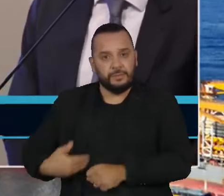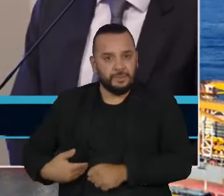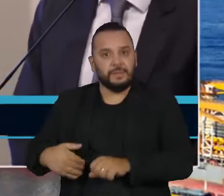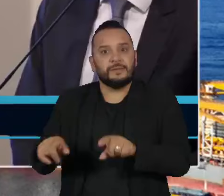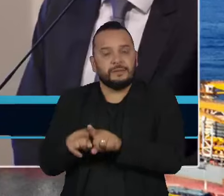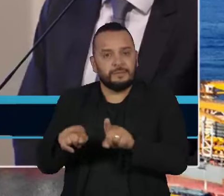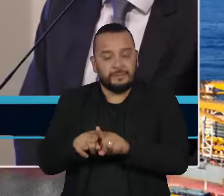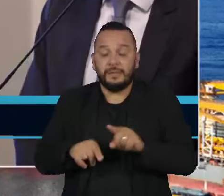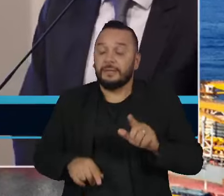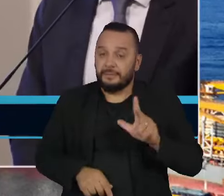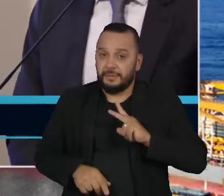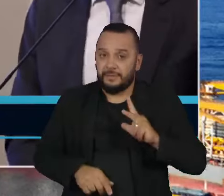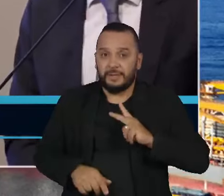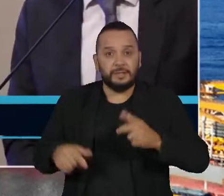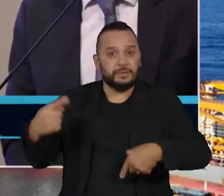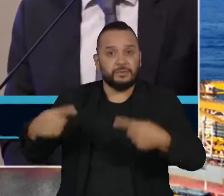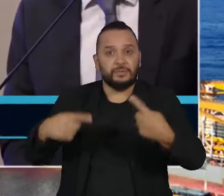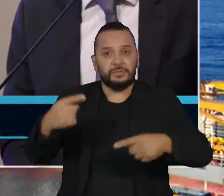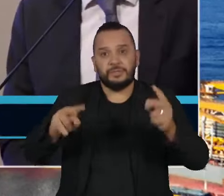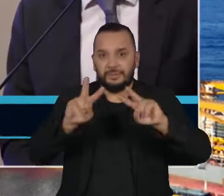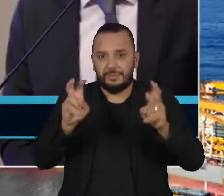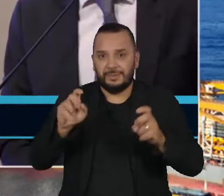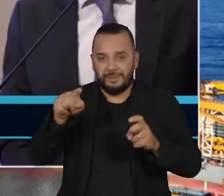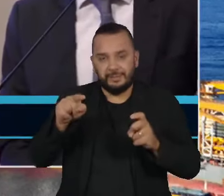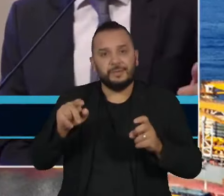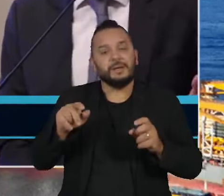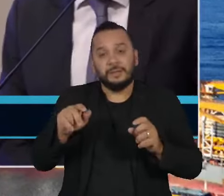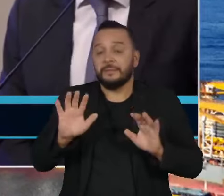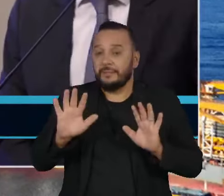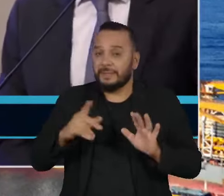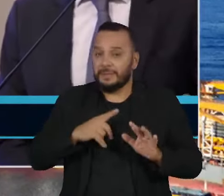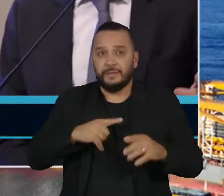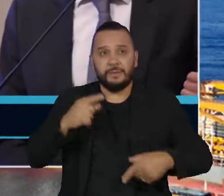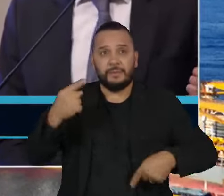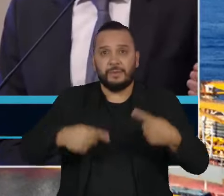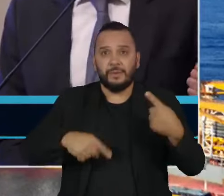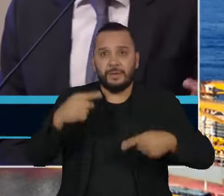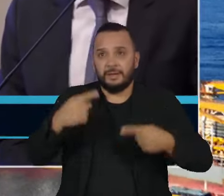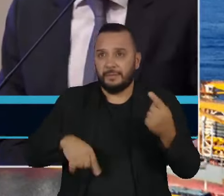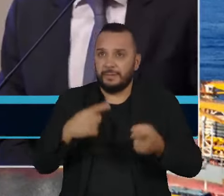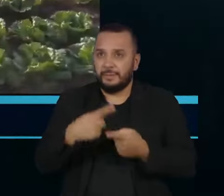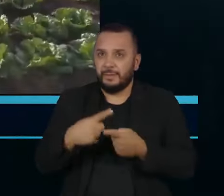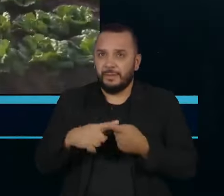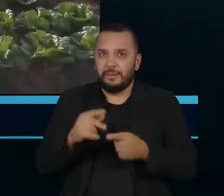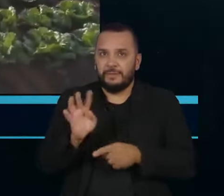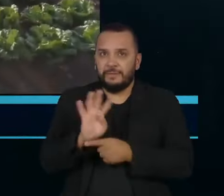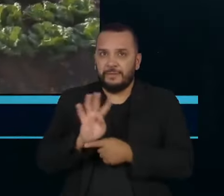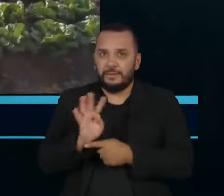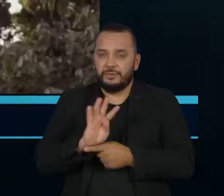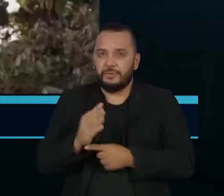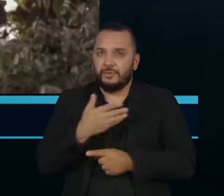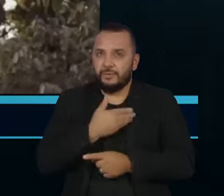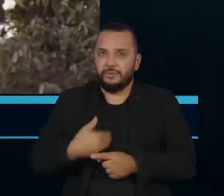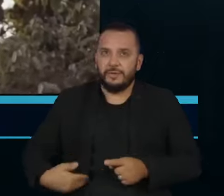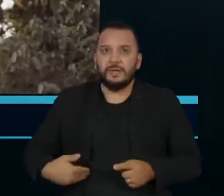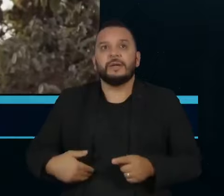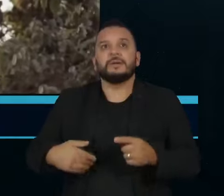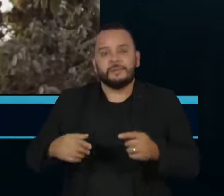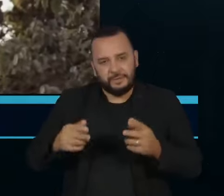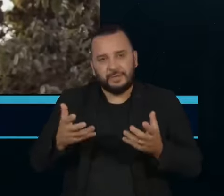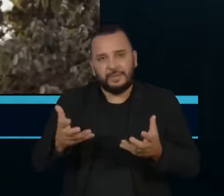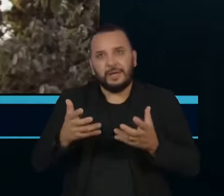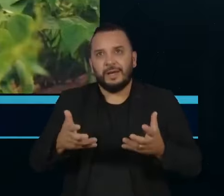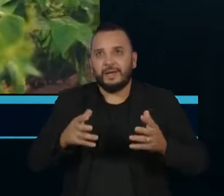petróleo discutiram o tema. Mas a discussão gerou polêmica por causa de um vídeo em que o governo defende a